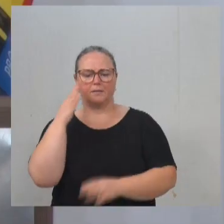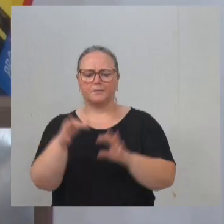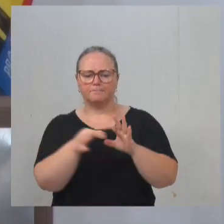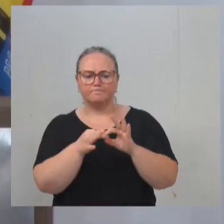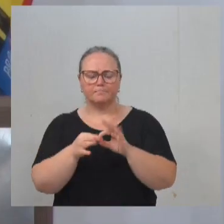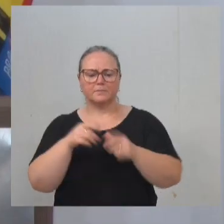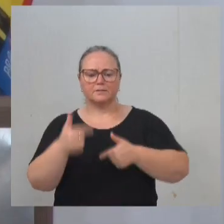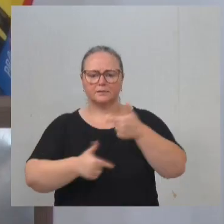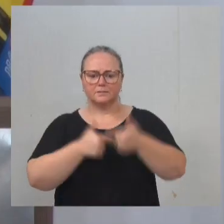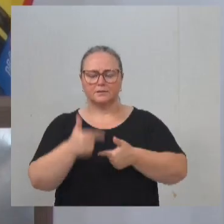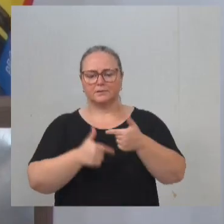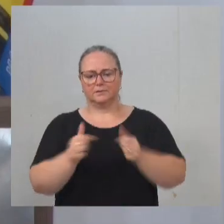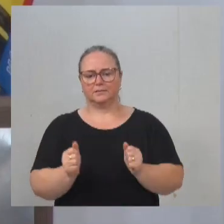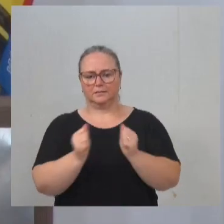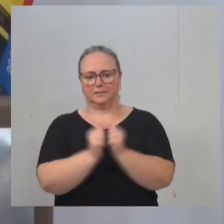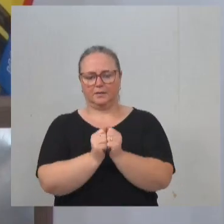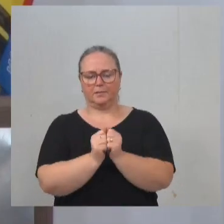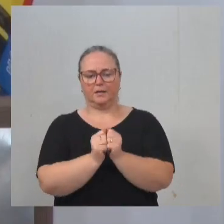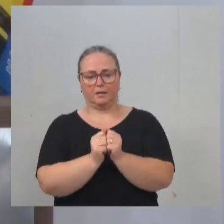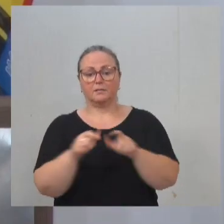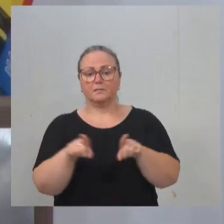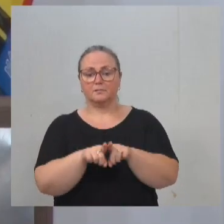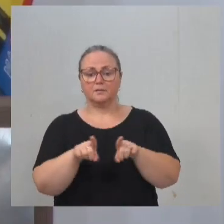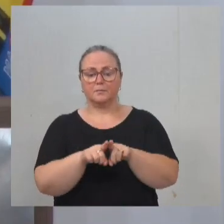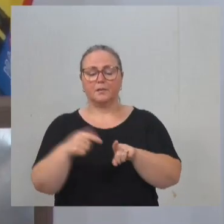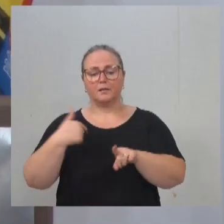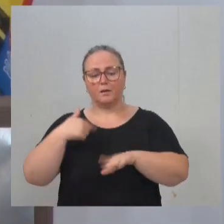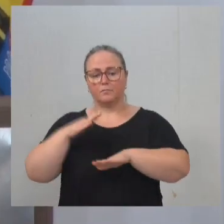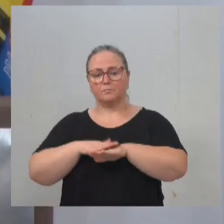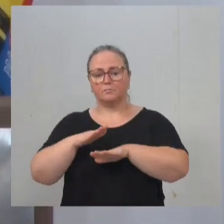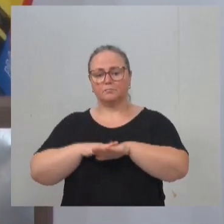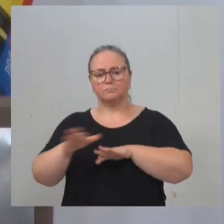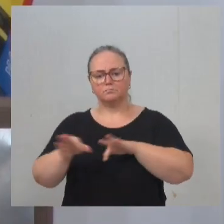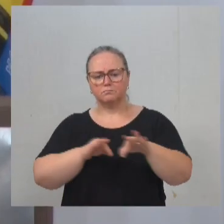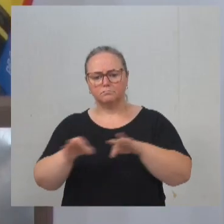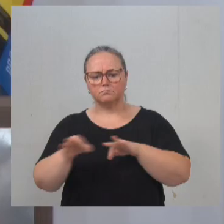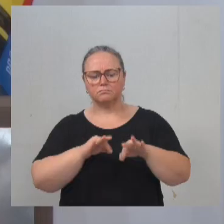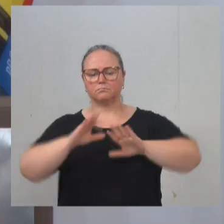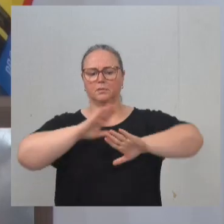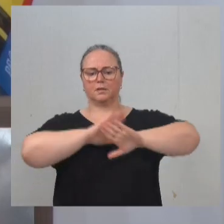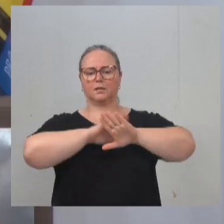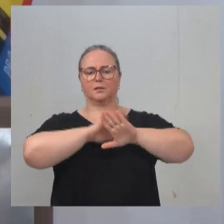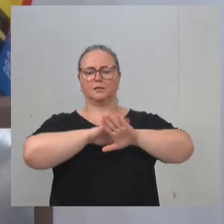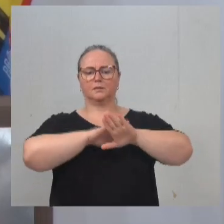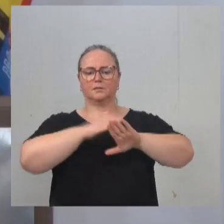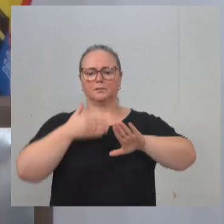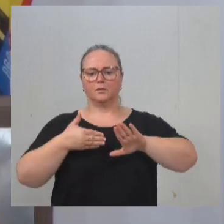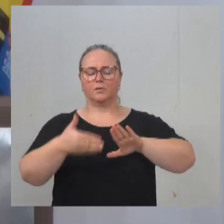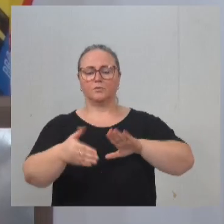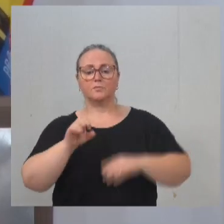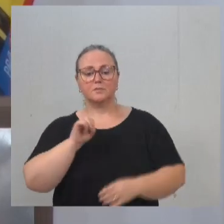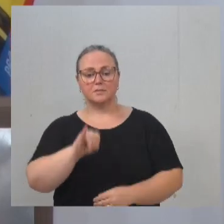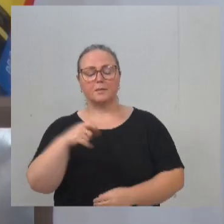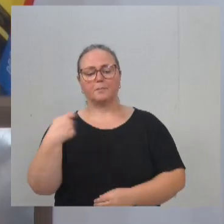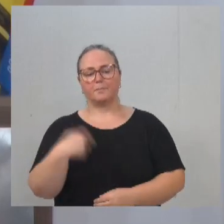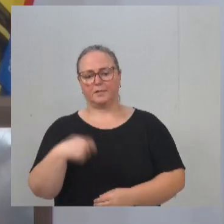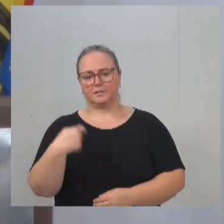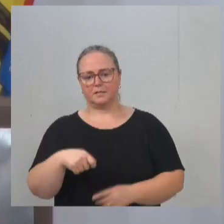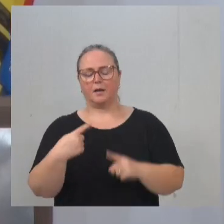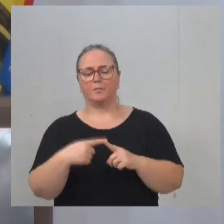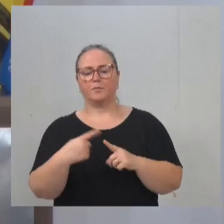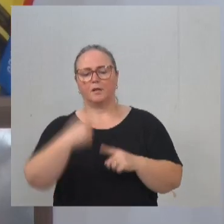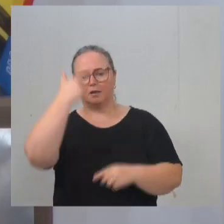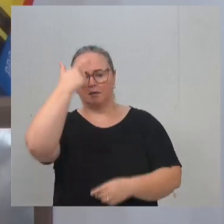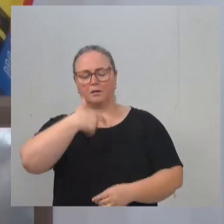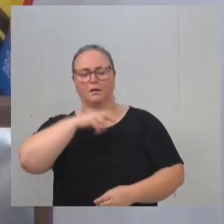trabalhar em conjunto. Mas também estou preparado para fazer o debate ideológico e vou fazer mais debate ideológico quando necessário, porque sei que represento